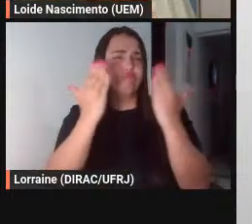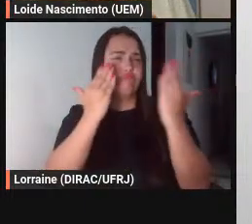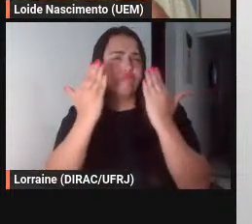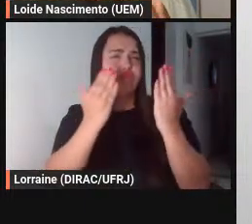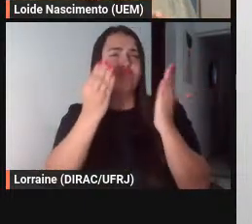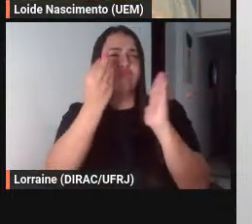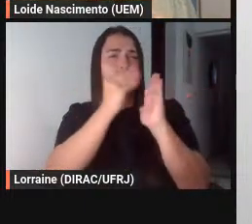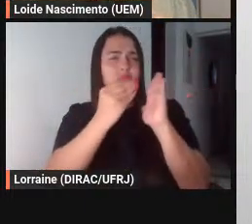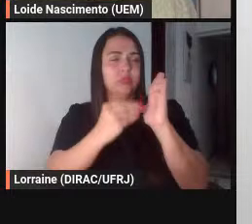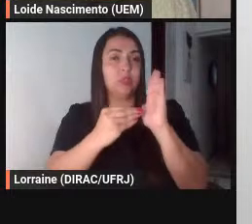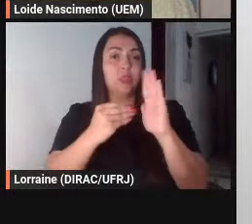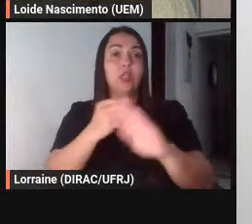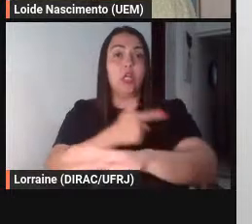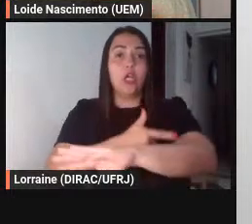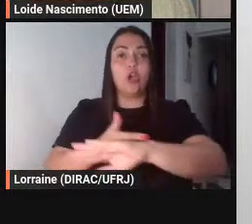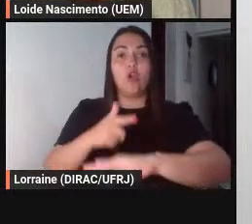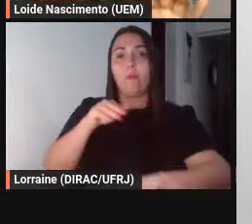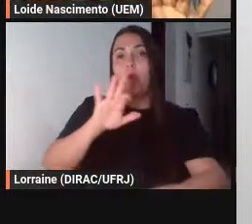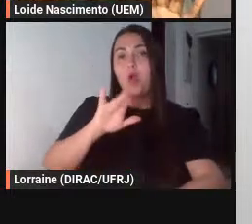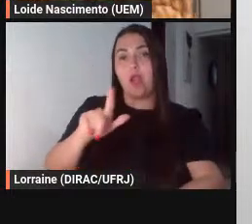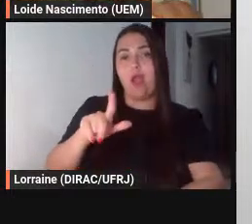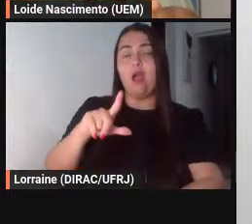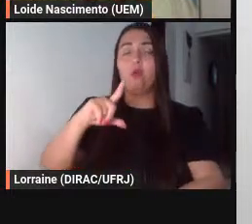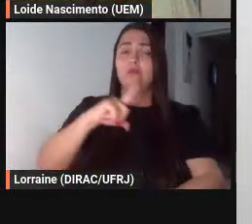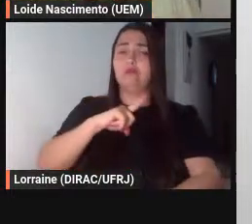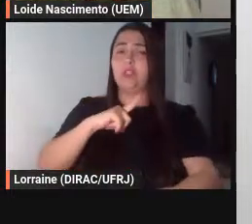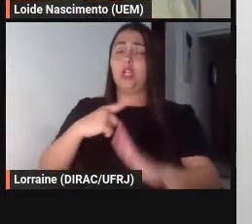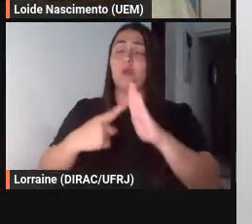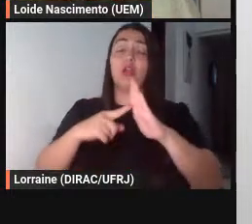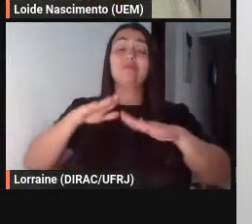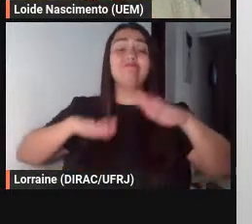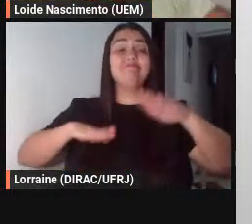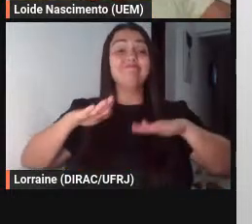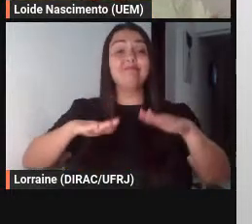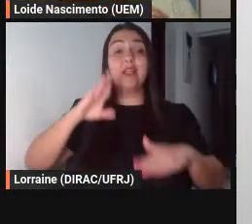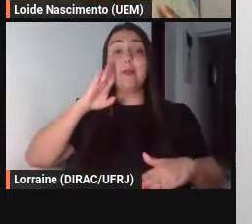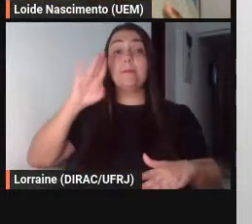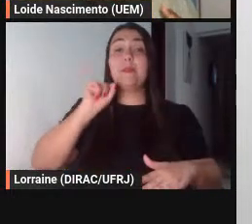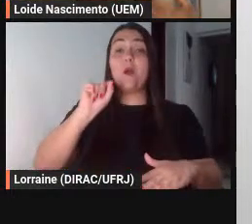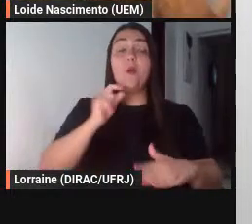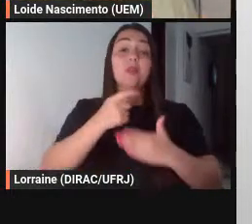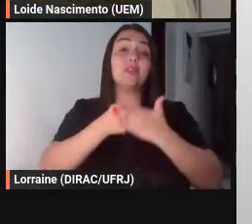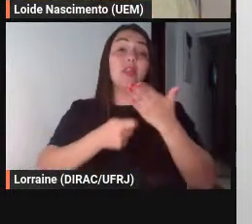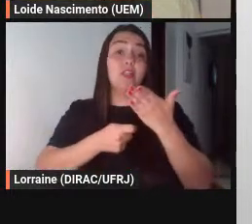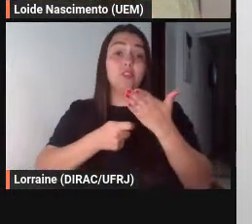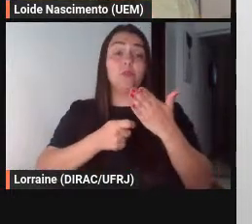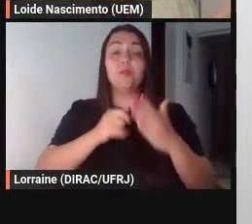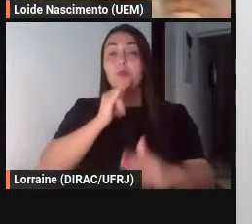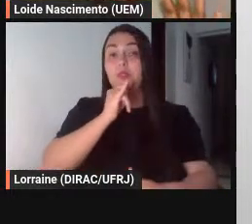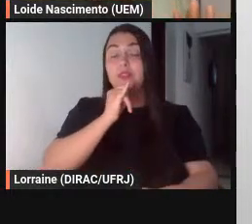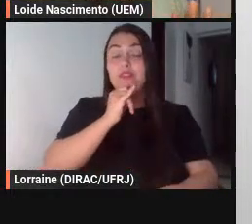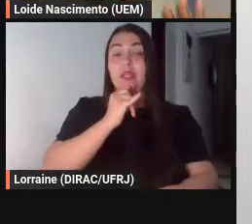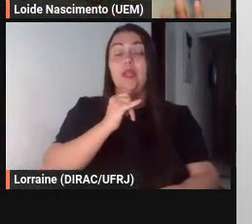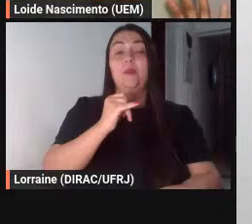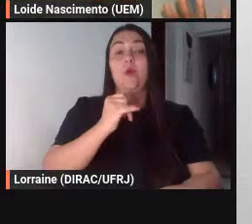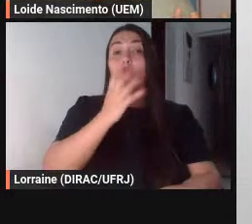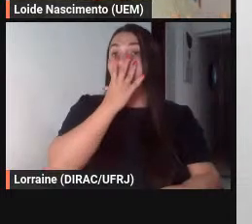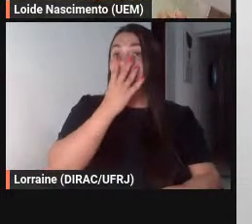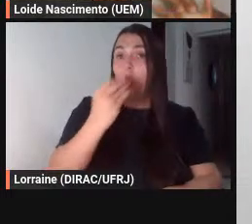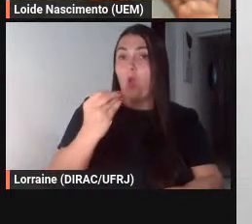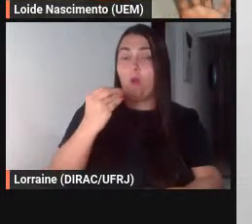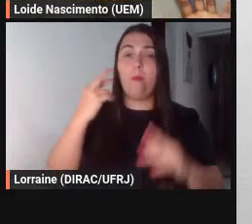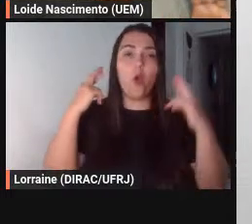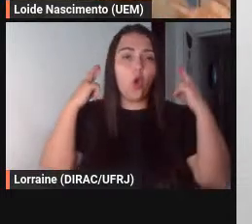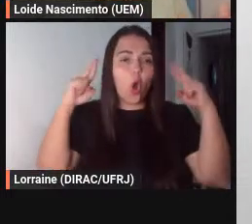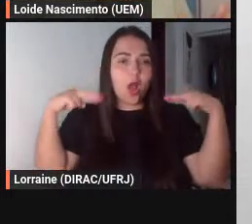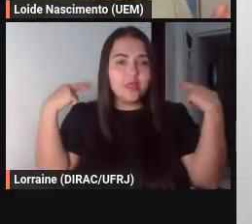moral também é relativizada pessoal pelo conjunto dos textos por exemplo em O Lobo e o Cordeiro o lobo é totalmente